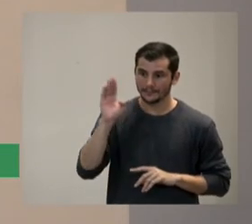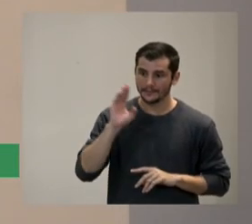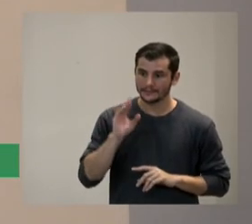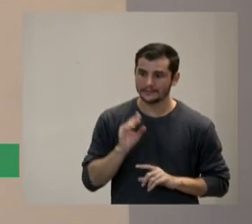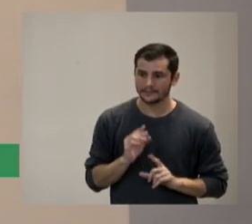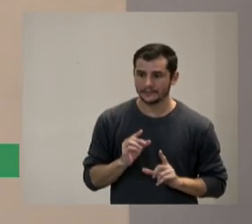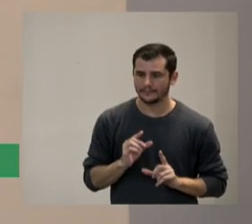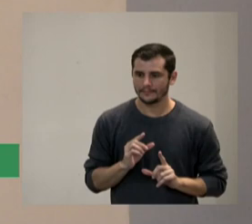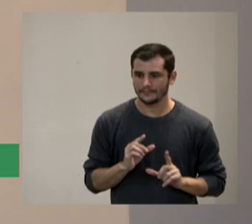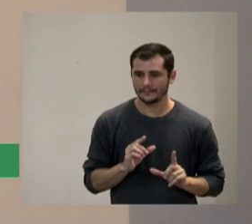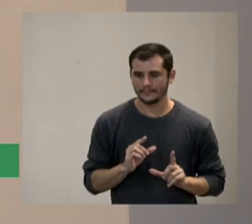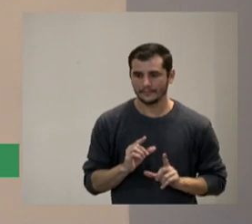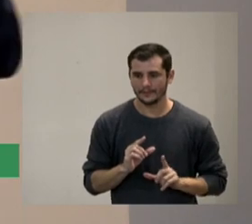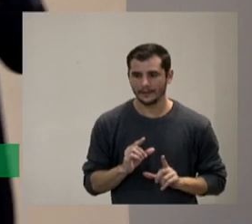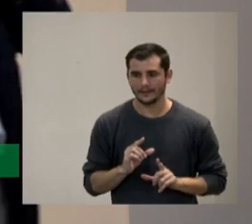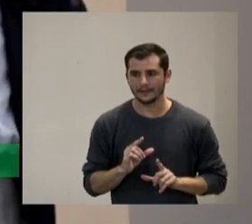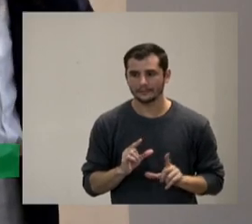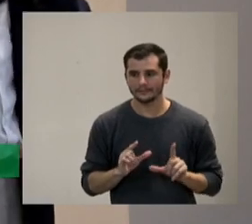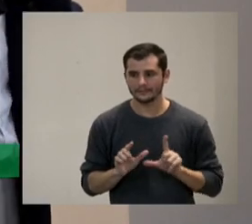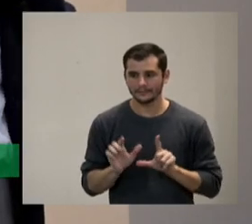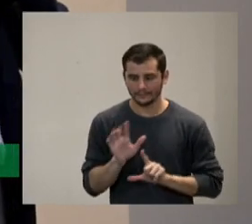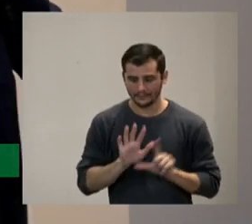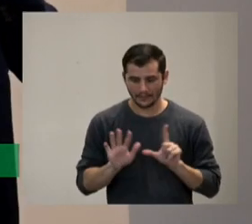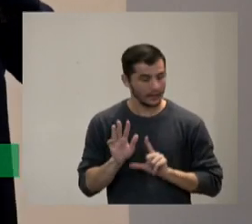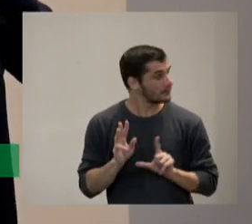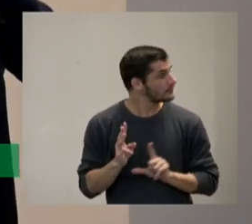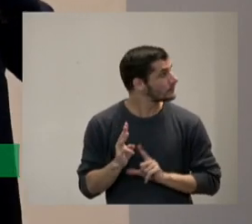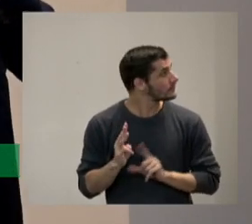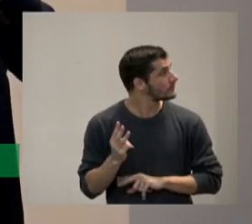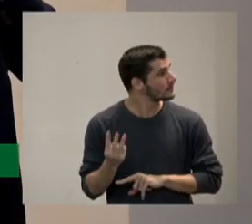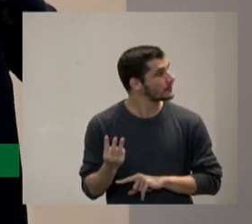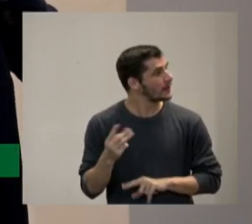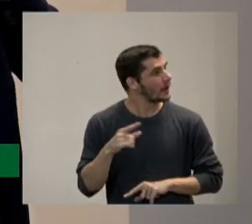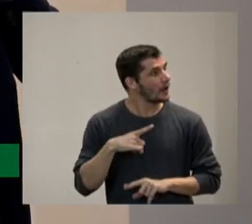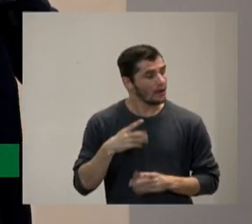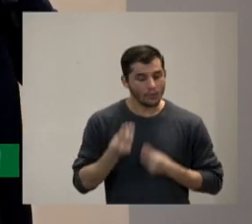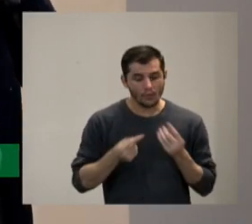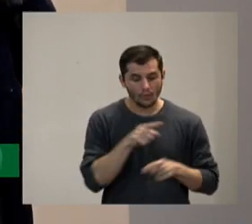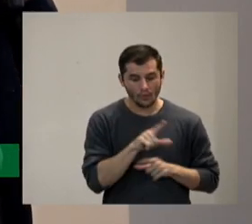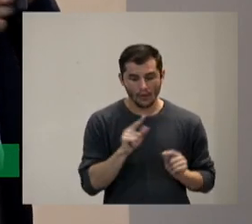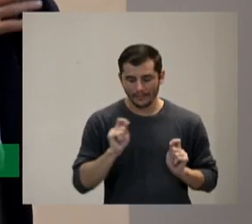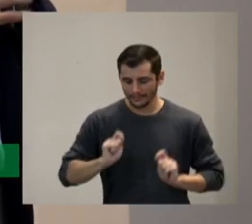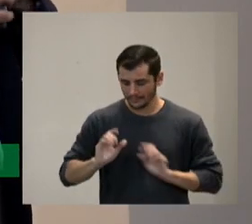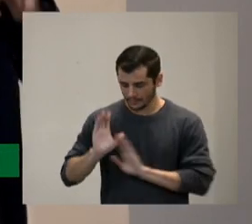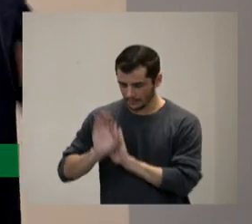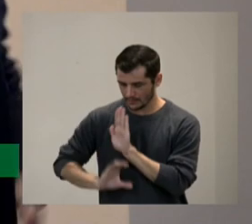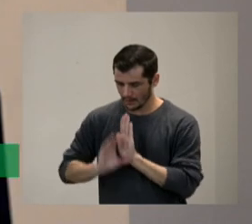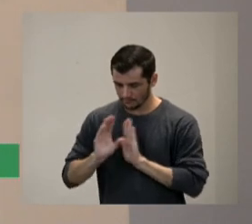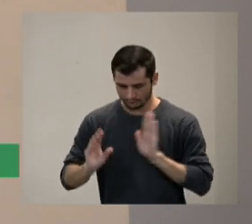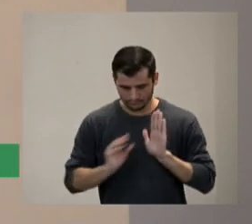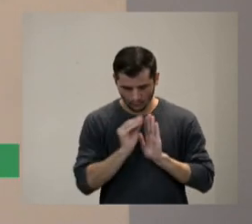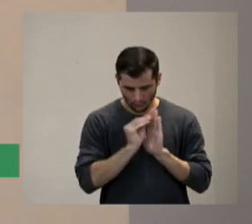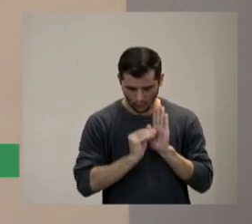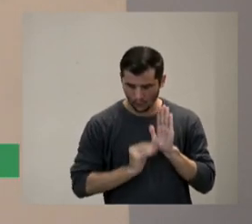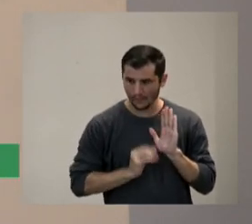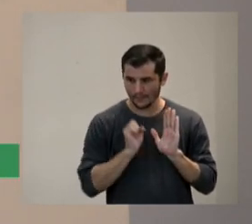os pontos de verificação a gente implementa pode começar a implementar o currículo e aqui vem